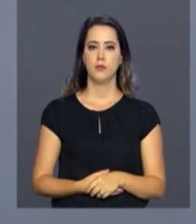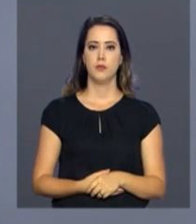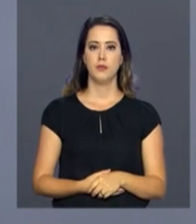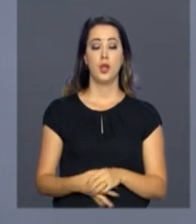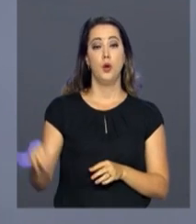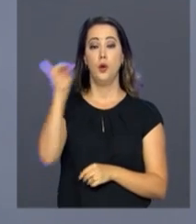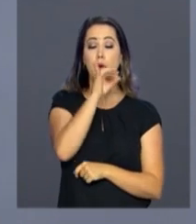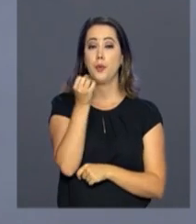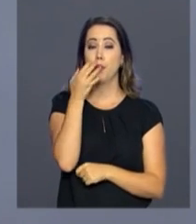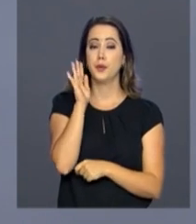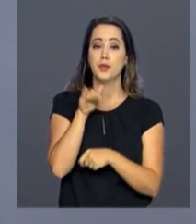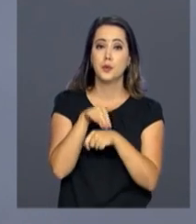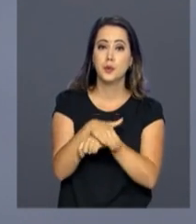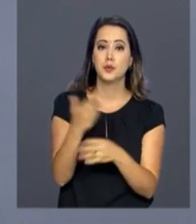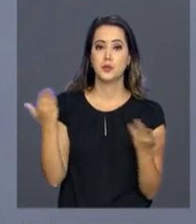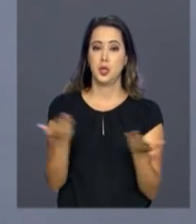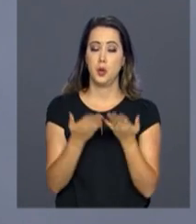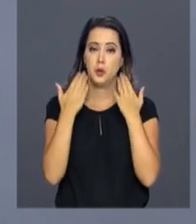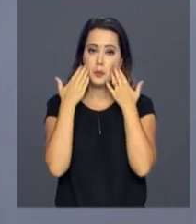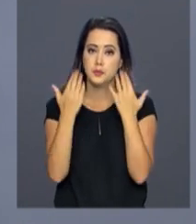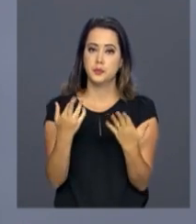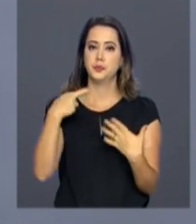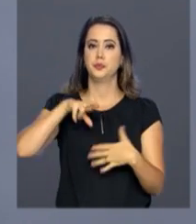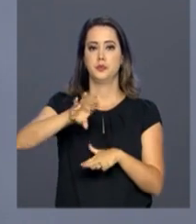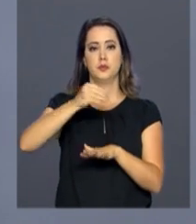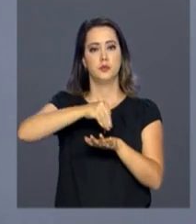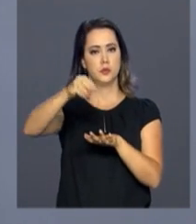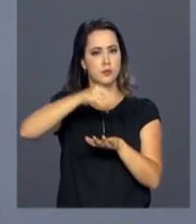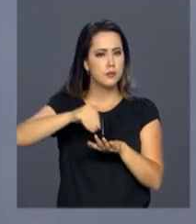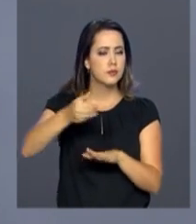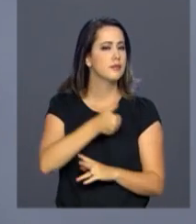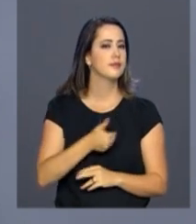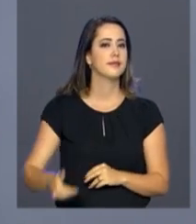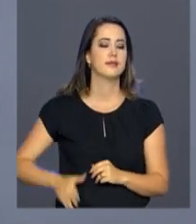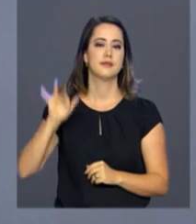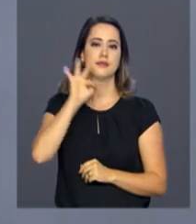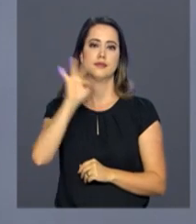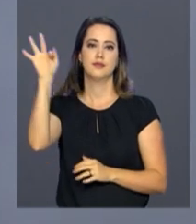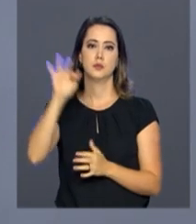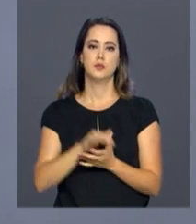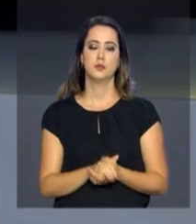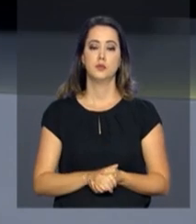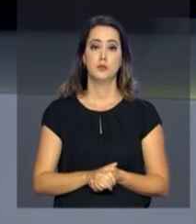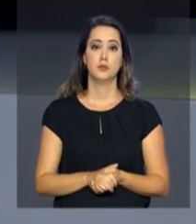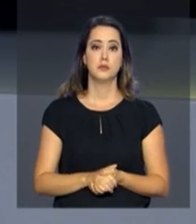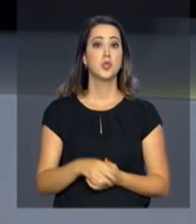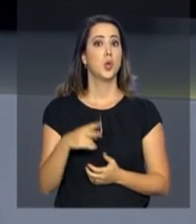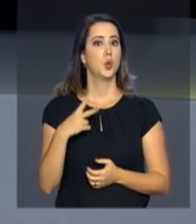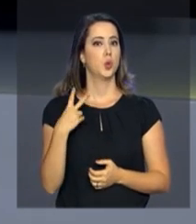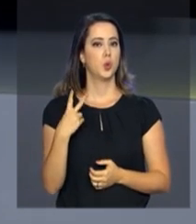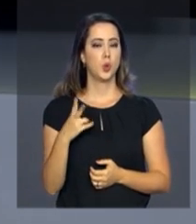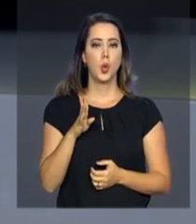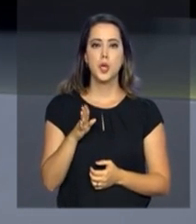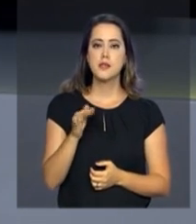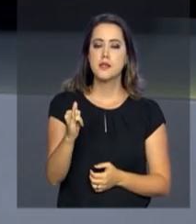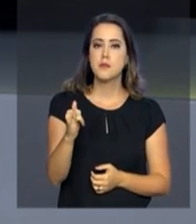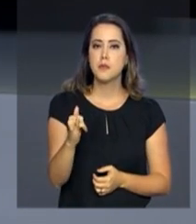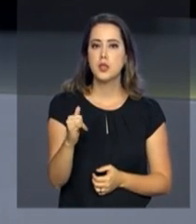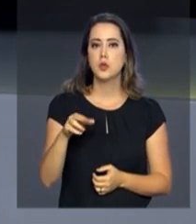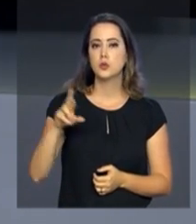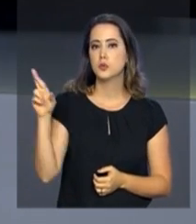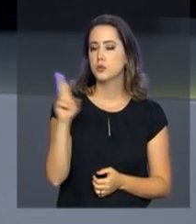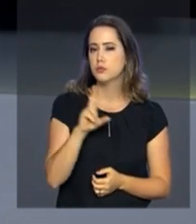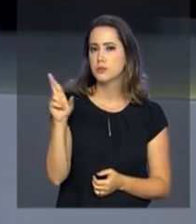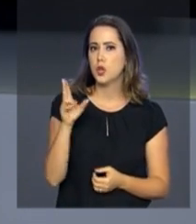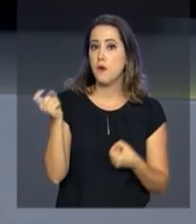Olá, boa noite. Começa agora o repórter NBR com as notícias do governo federal. 2 bilhões e 700 milhões